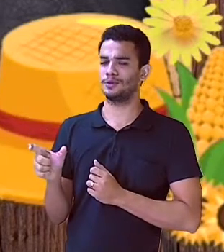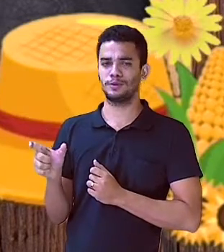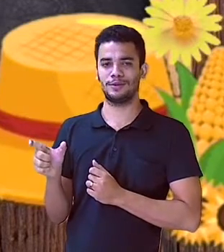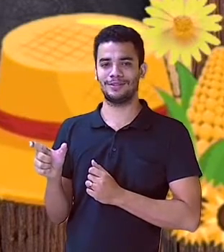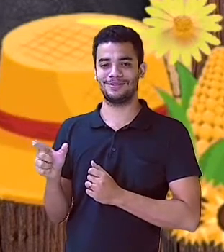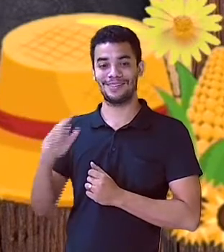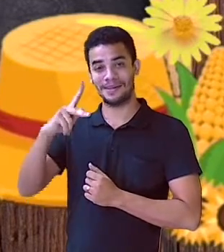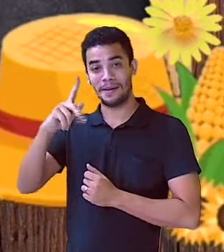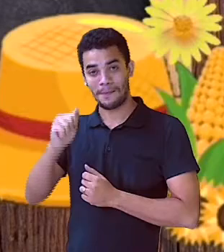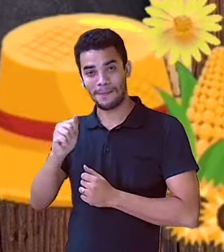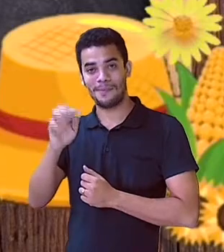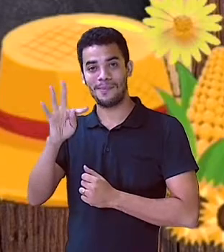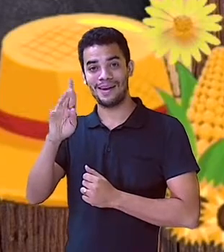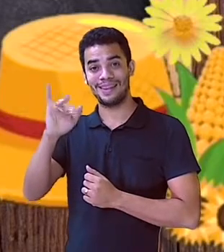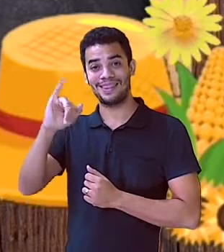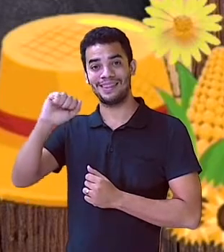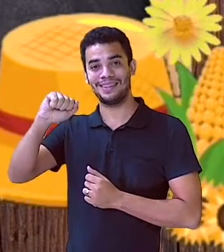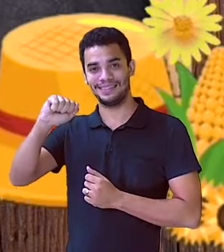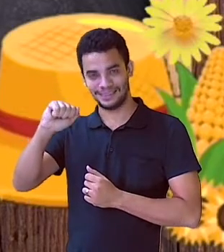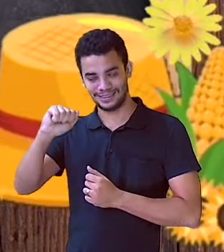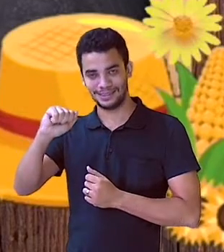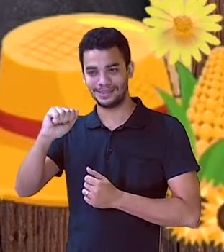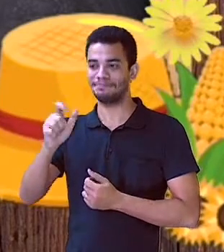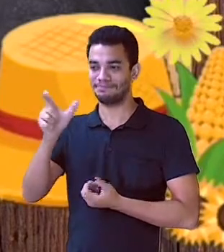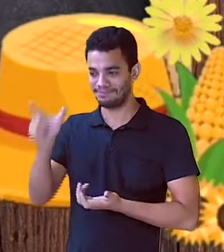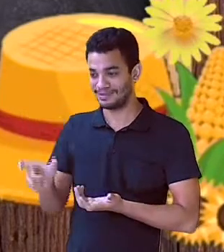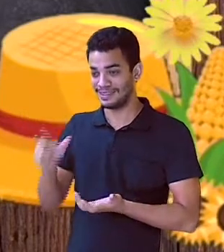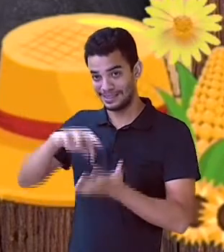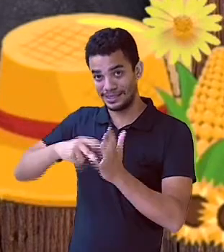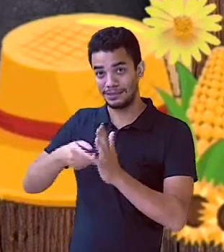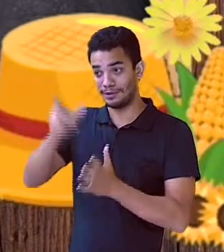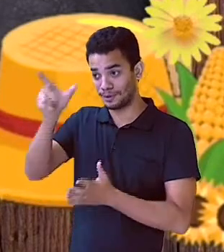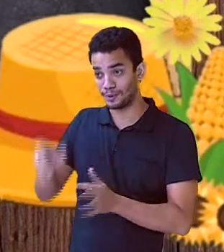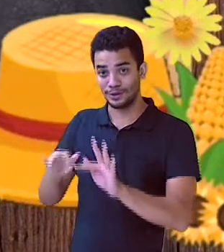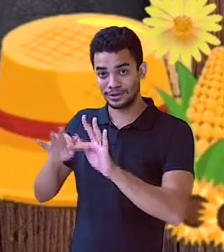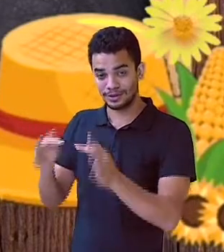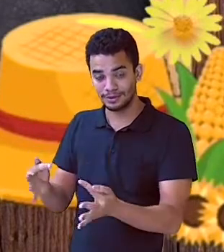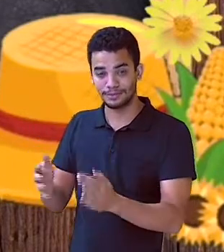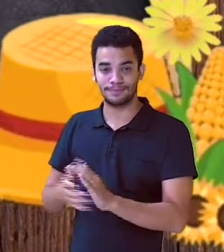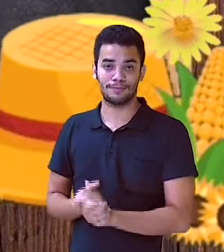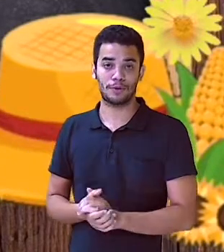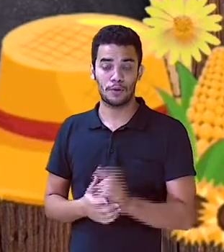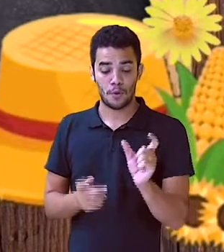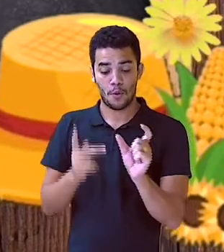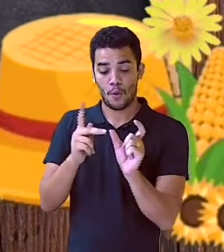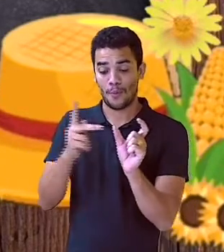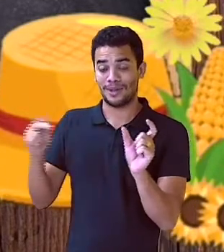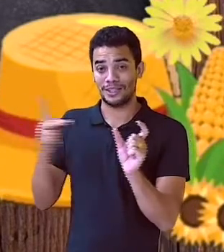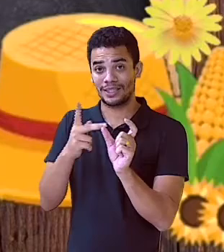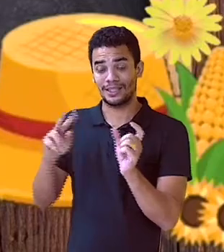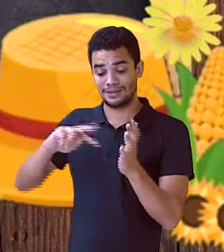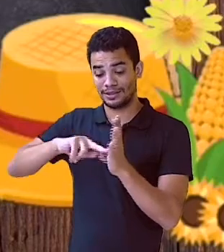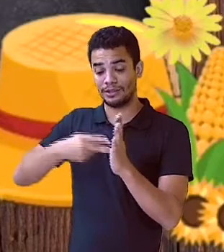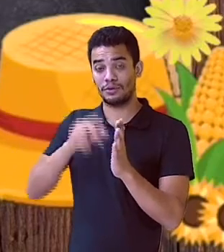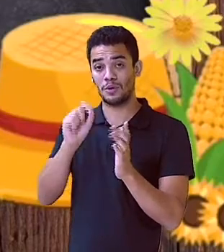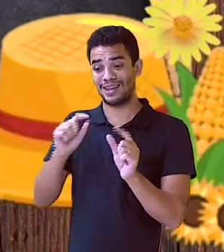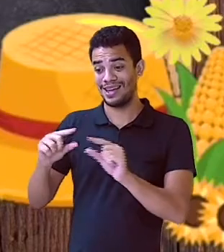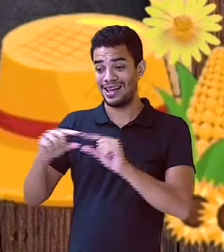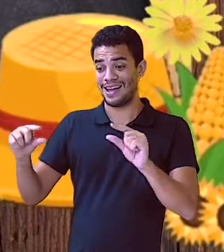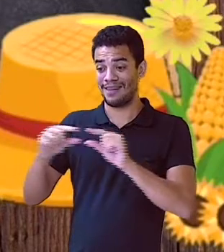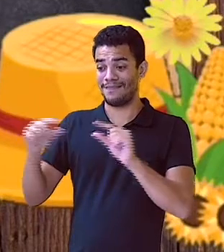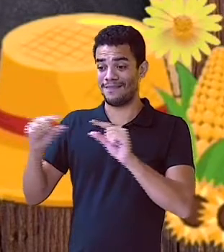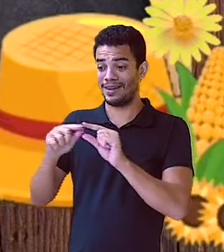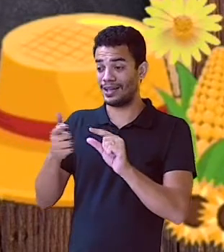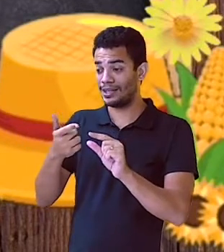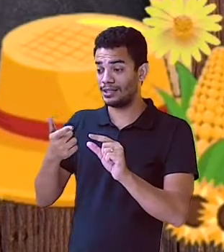o restante é, então, adora milho cozido, que significa que é o predicado. A gente identificou, então,